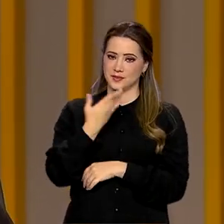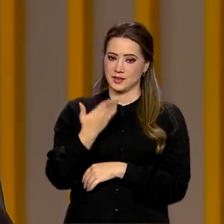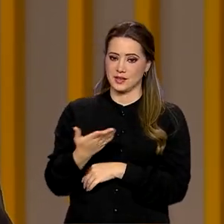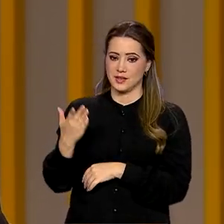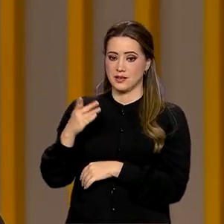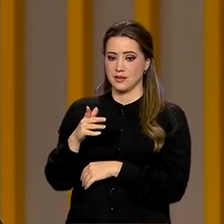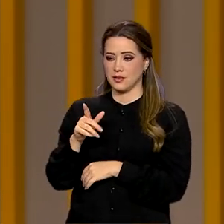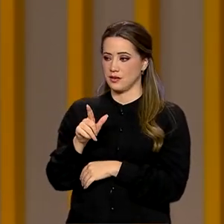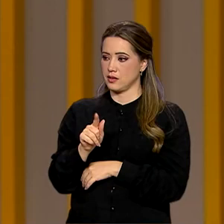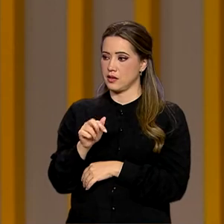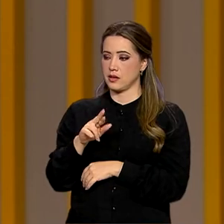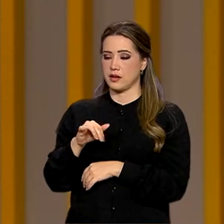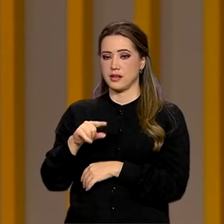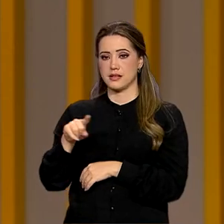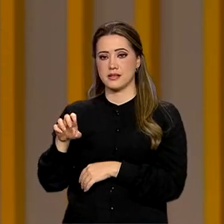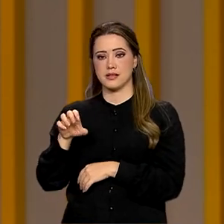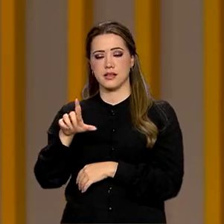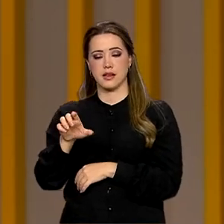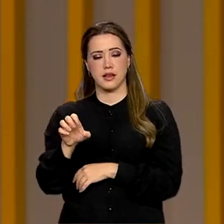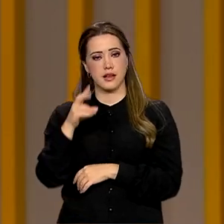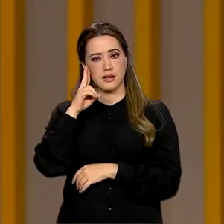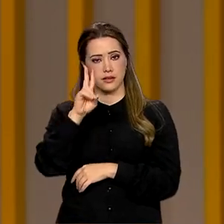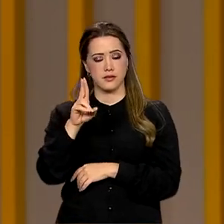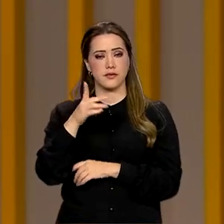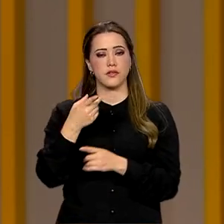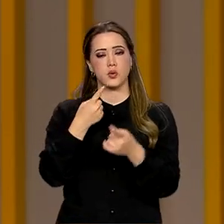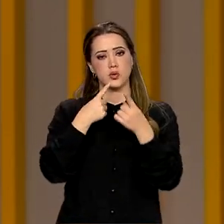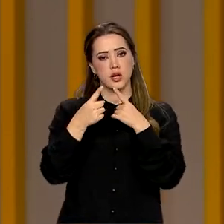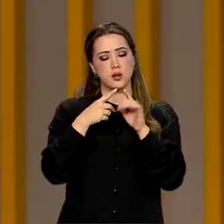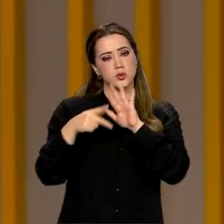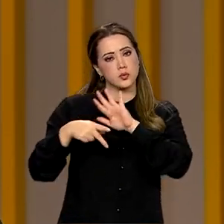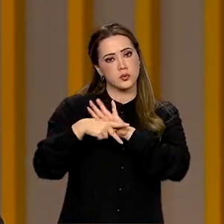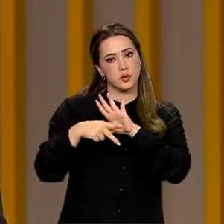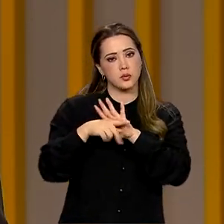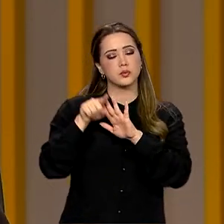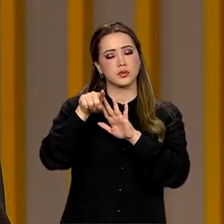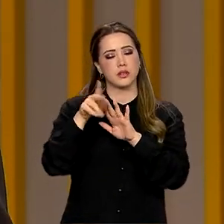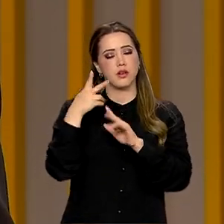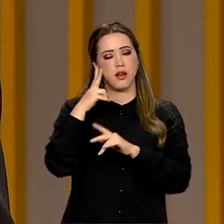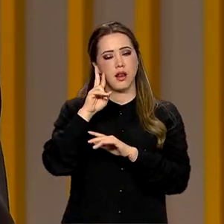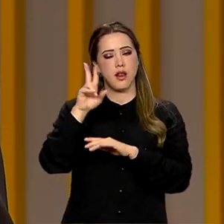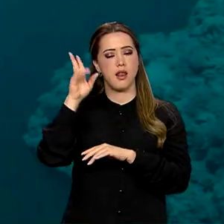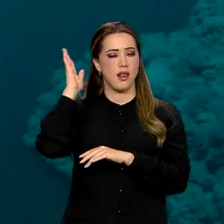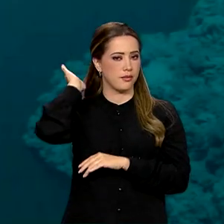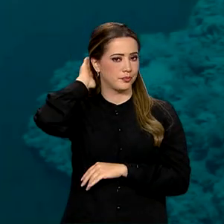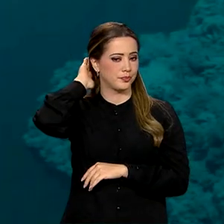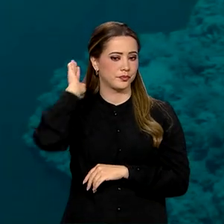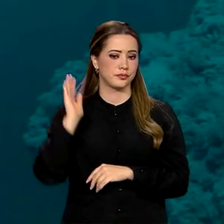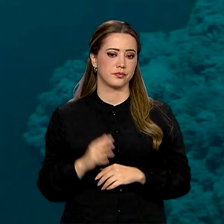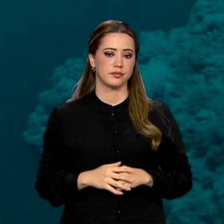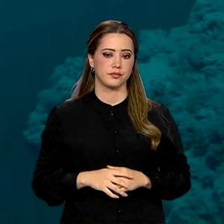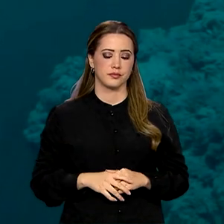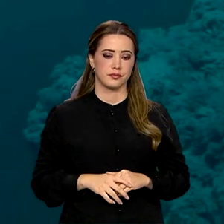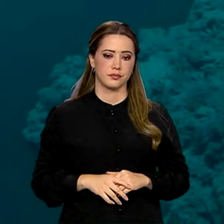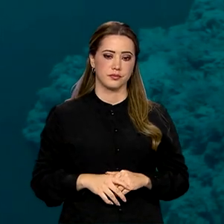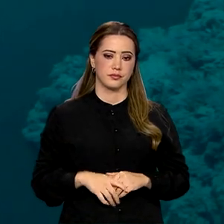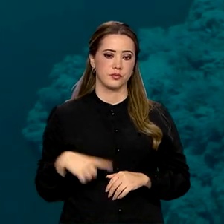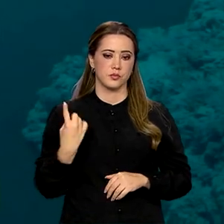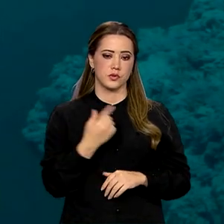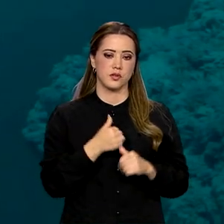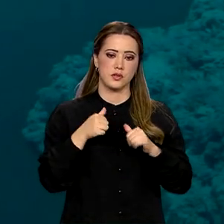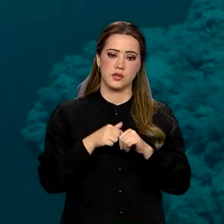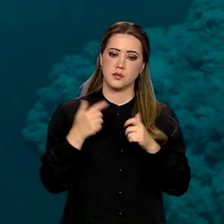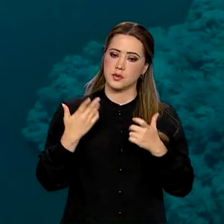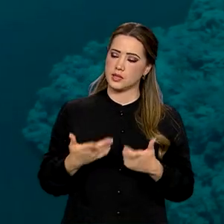Graziele Bezerra, que acompanha os diálogos amazônicos em Belém. Vamos ver? Nós estamos aqui em Belém do